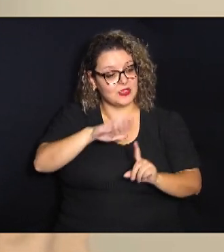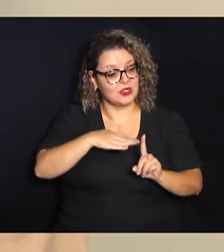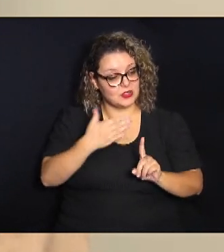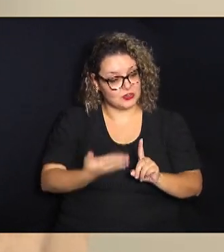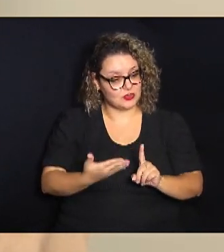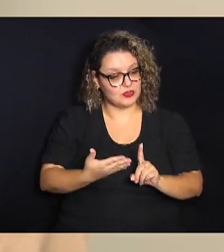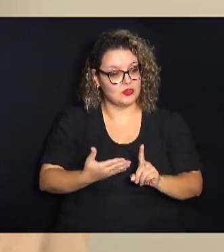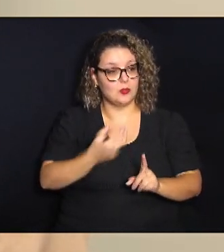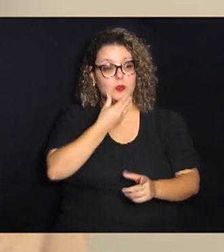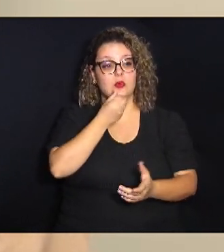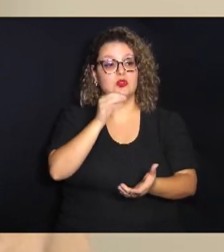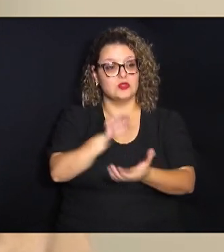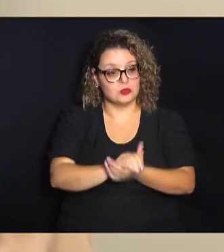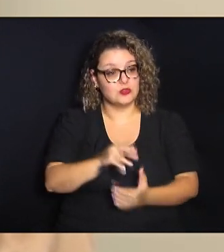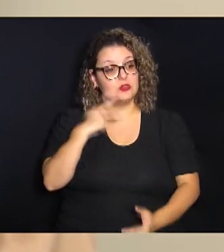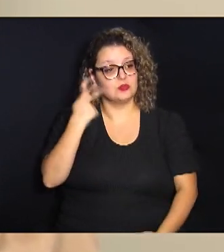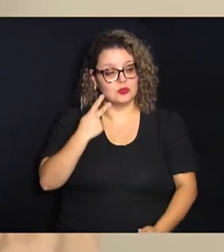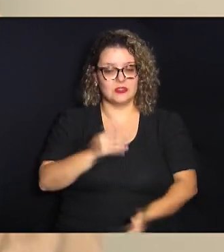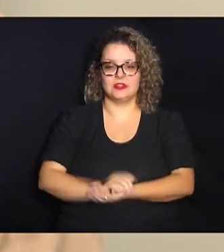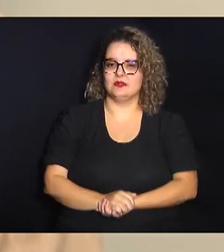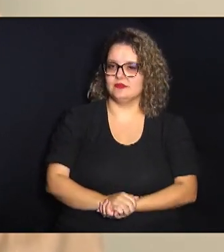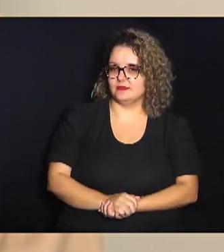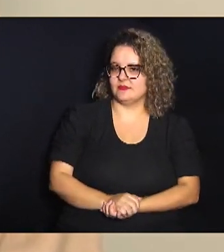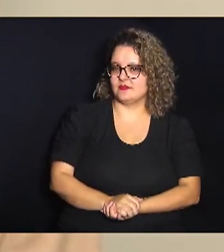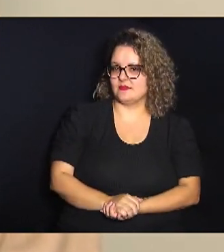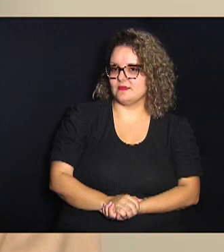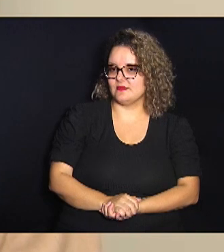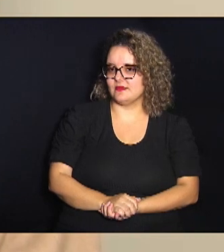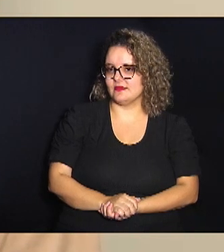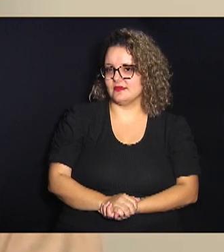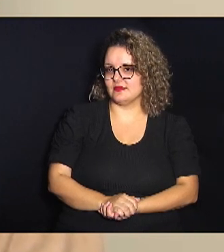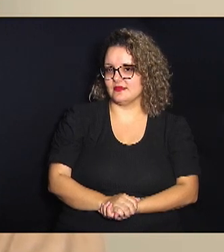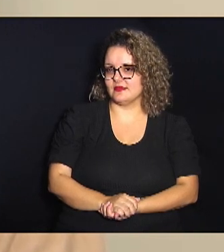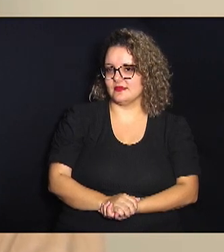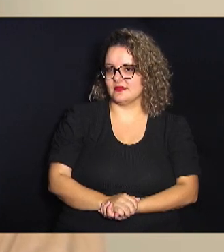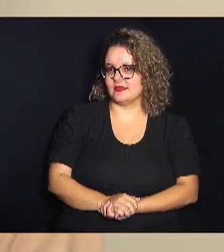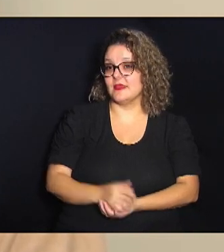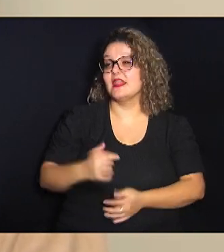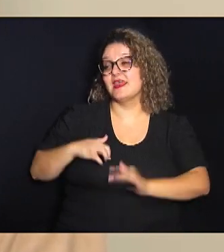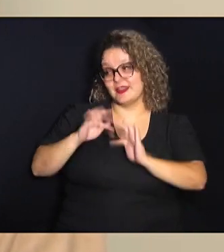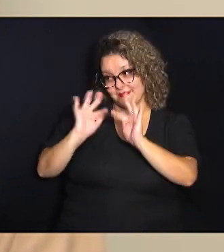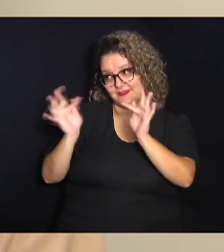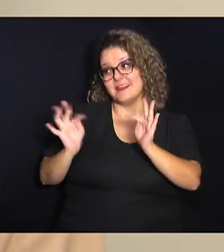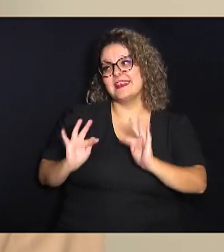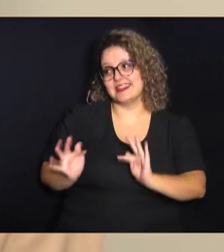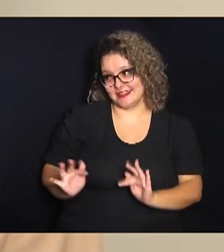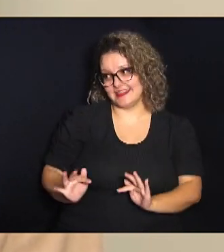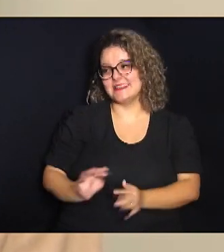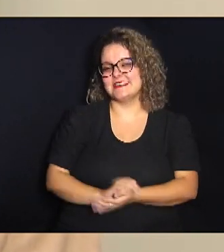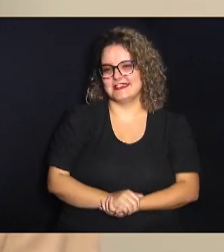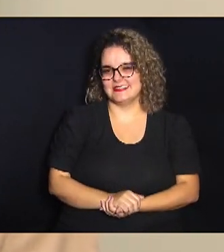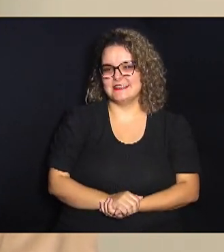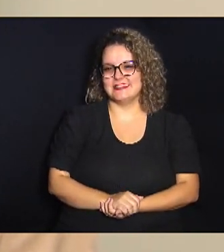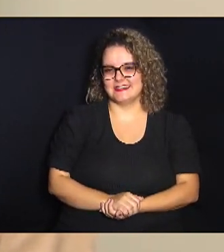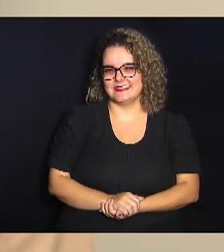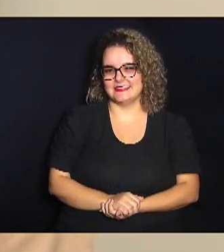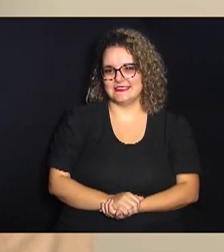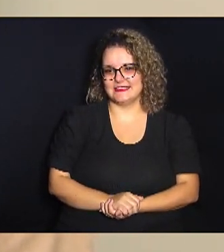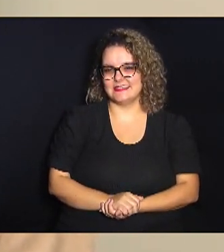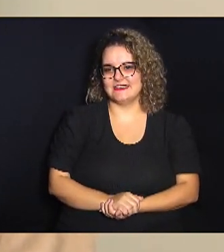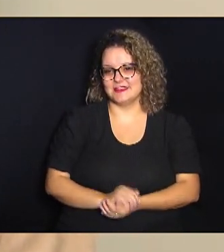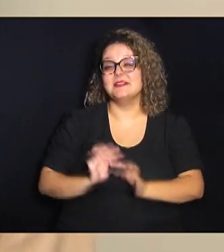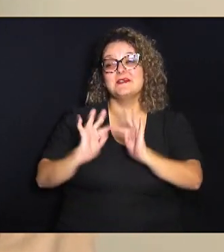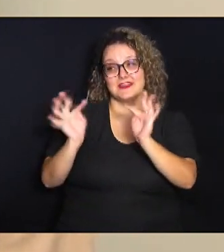pro esposo, pro político? É, eu estou muito feliz. Muito